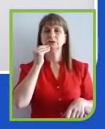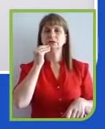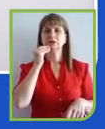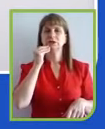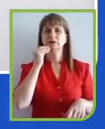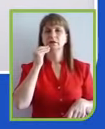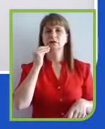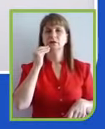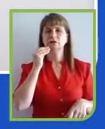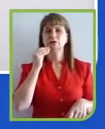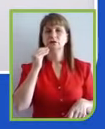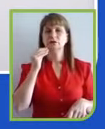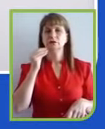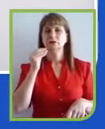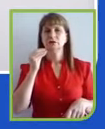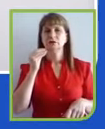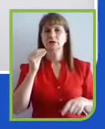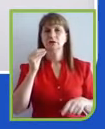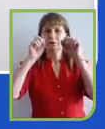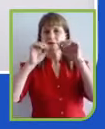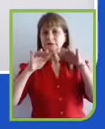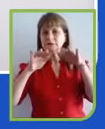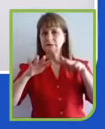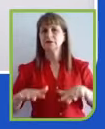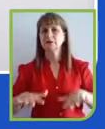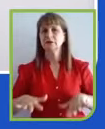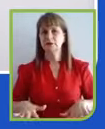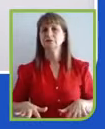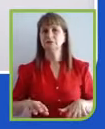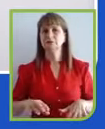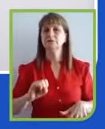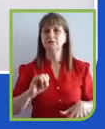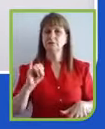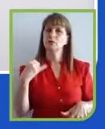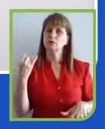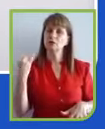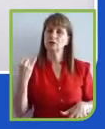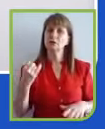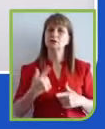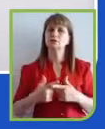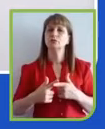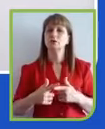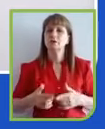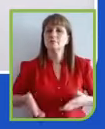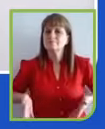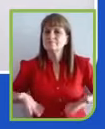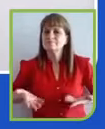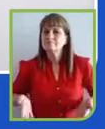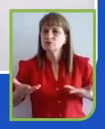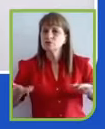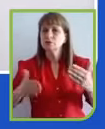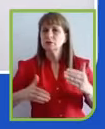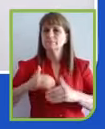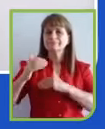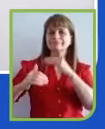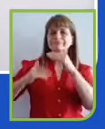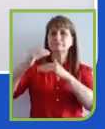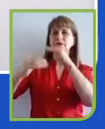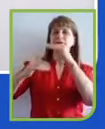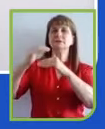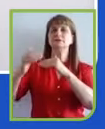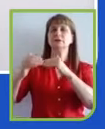Eu acho que é superimportante. E como diz Ian Prenner, que entende que a globalização